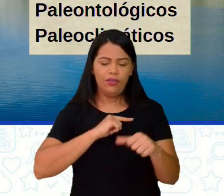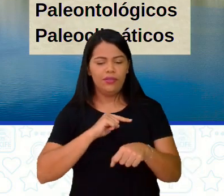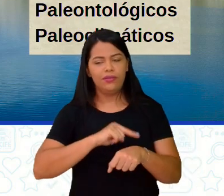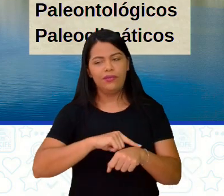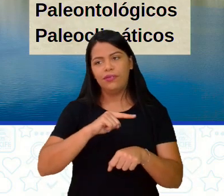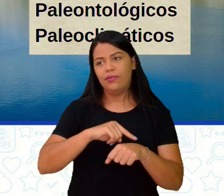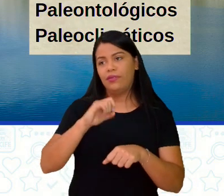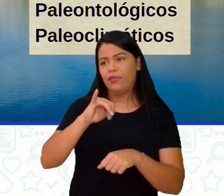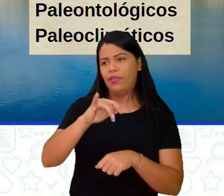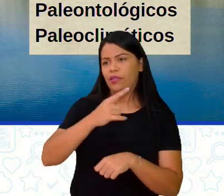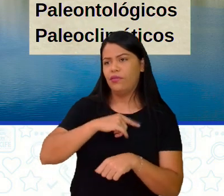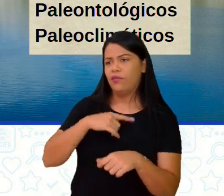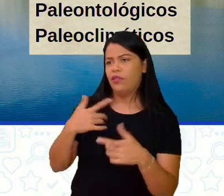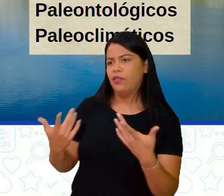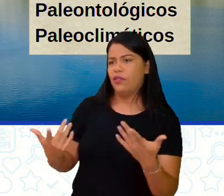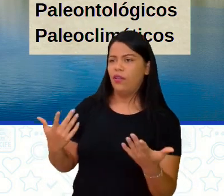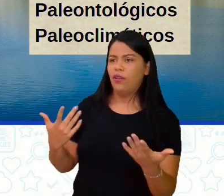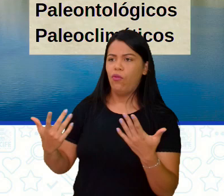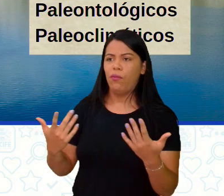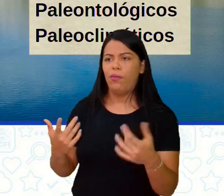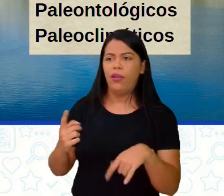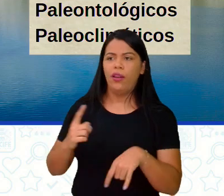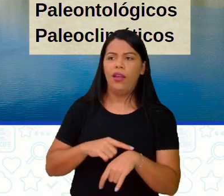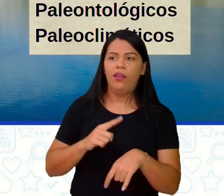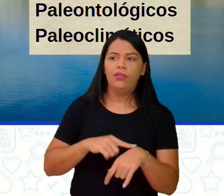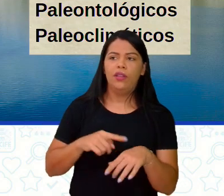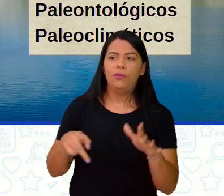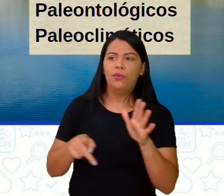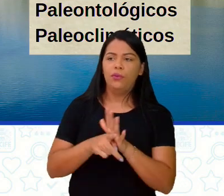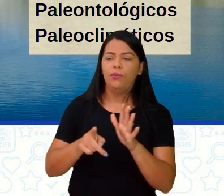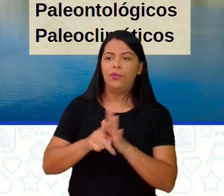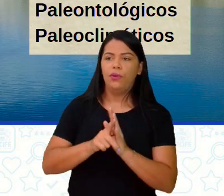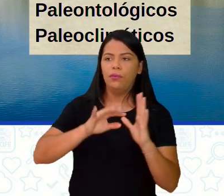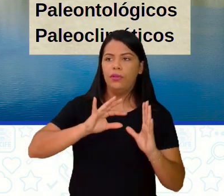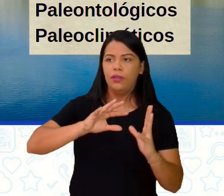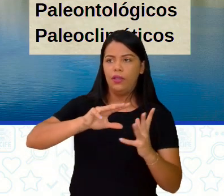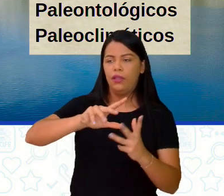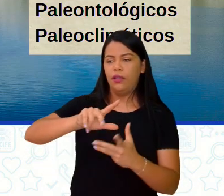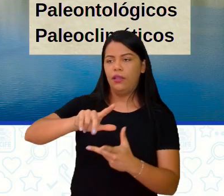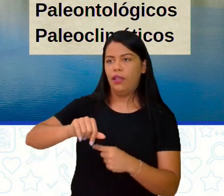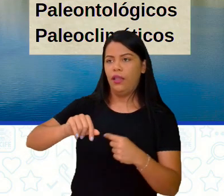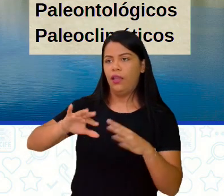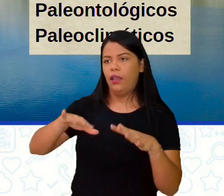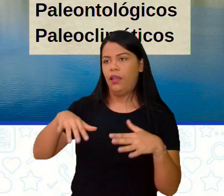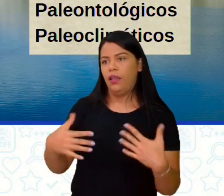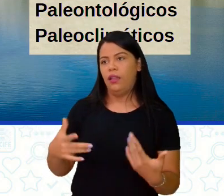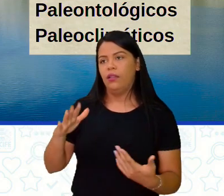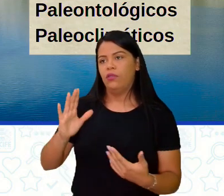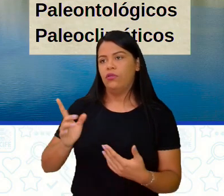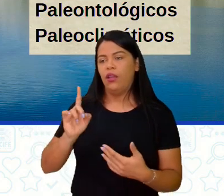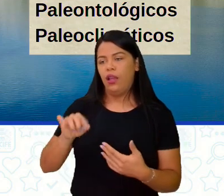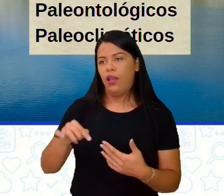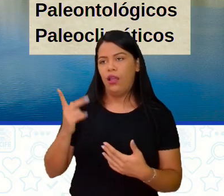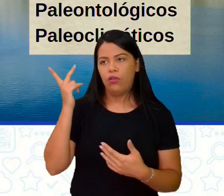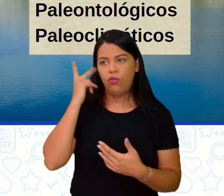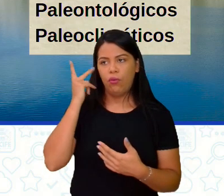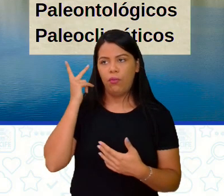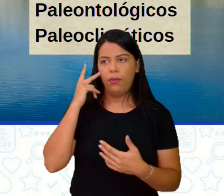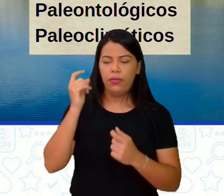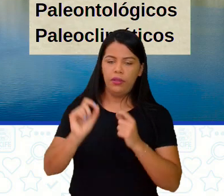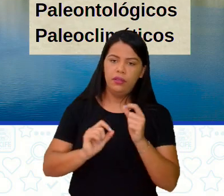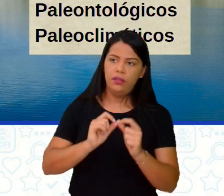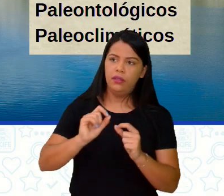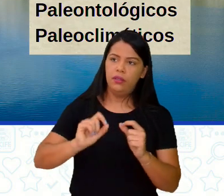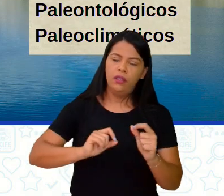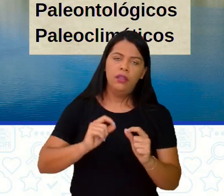né? Se a gente comparar ao tempo da Terra, aí já é relativamente curto, né? Mas, comparado ao nosso tempo